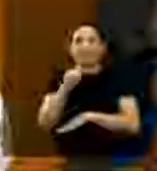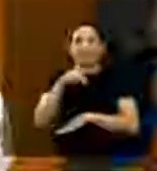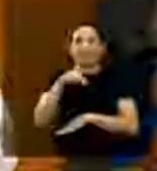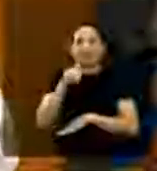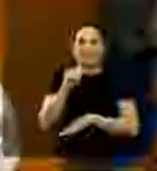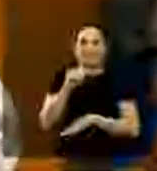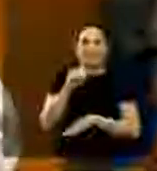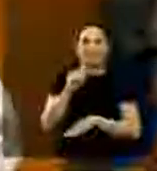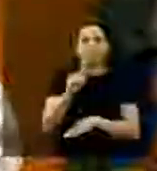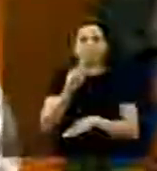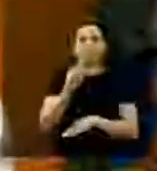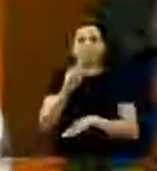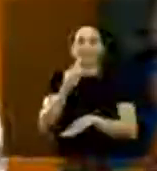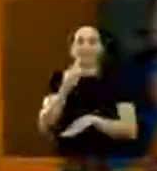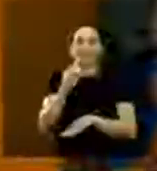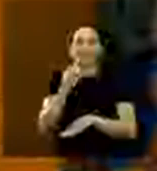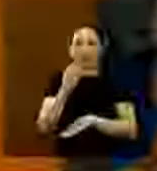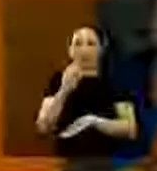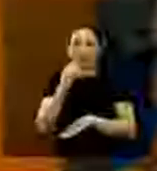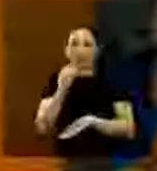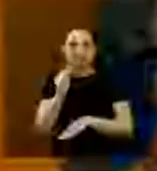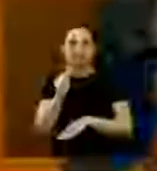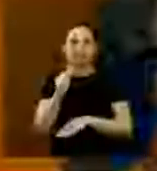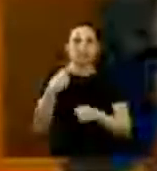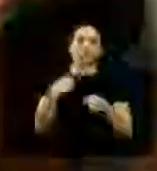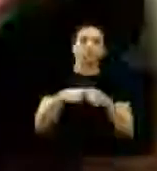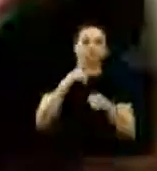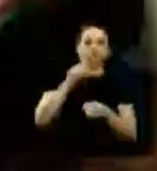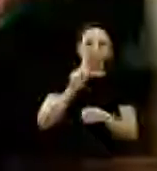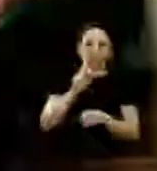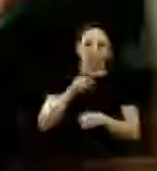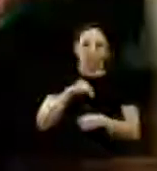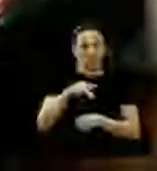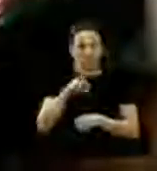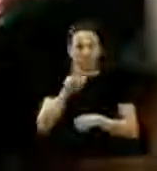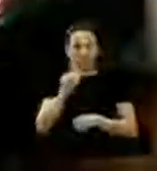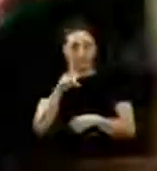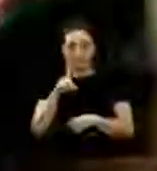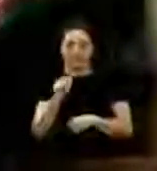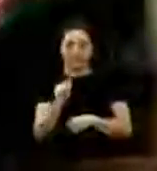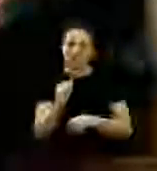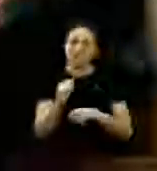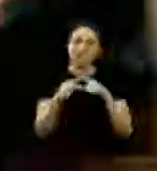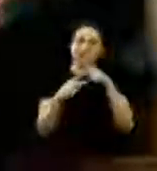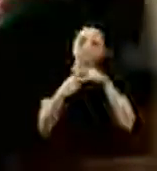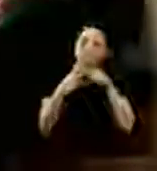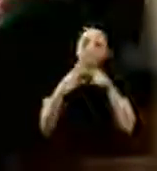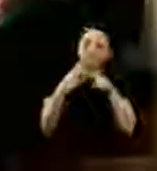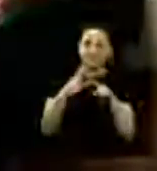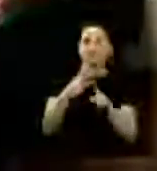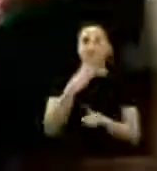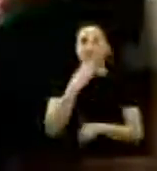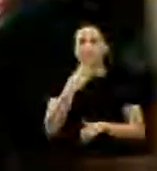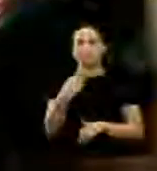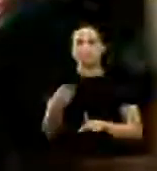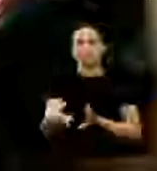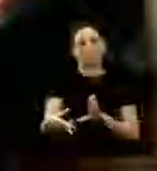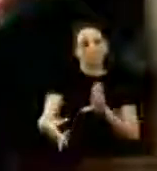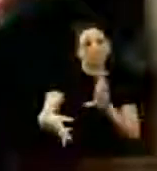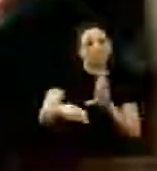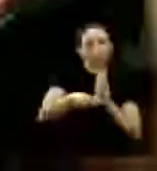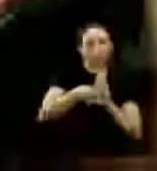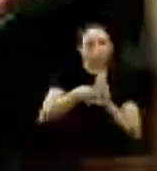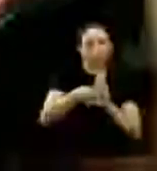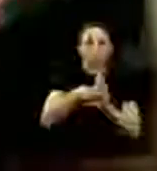via do loteamento Jardim Jacarandá. Os vereadores apresentaram três pedidos para inclusão de matérias no arquivo histórico da